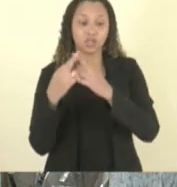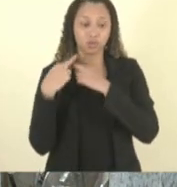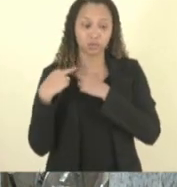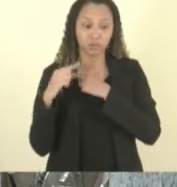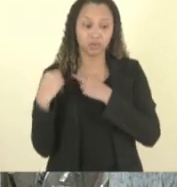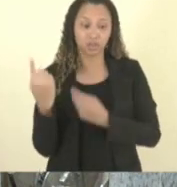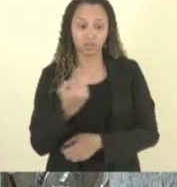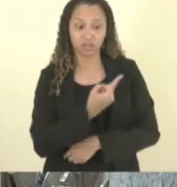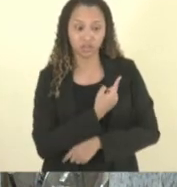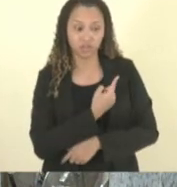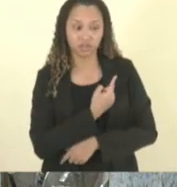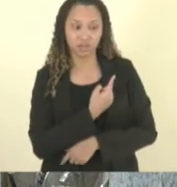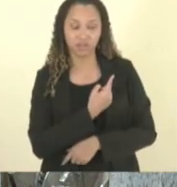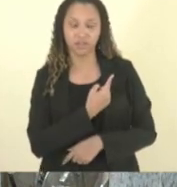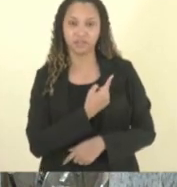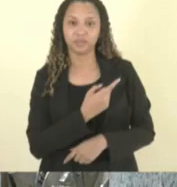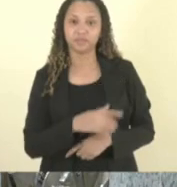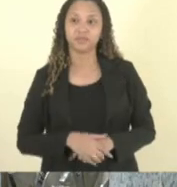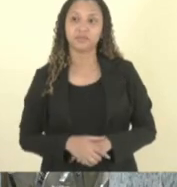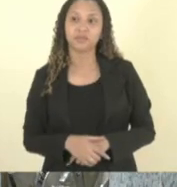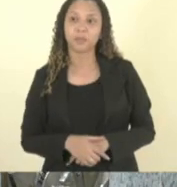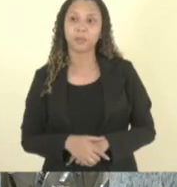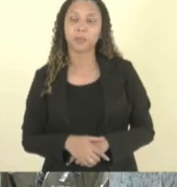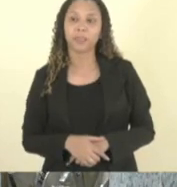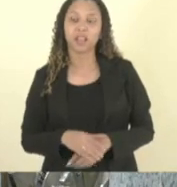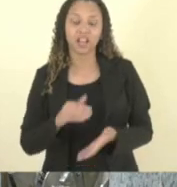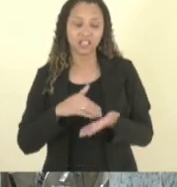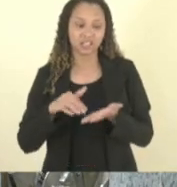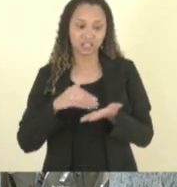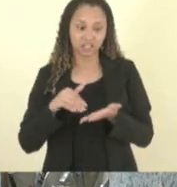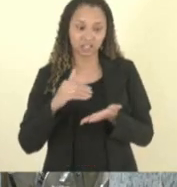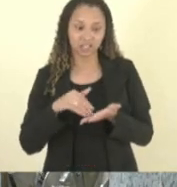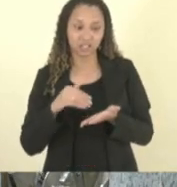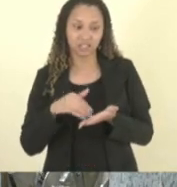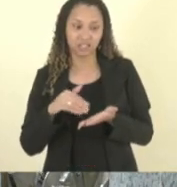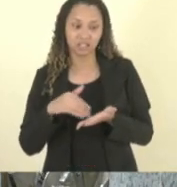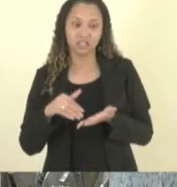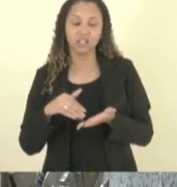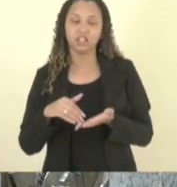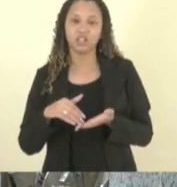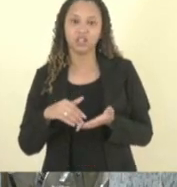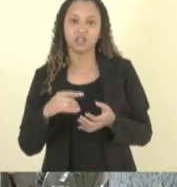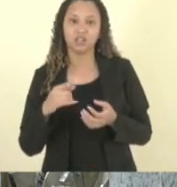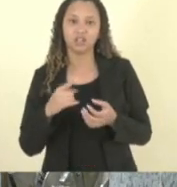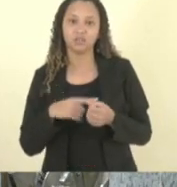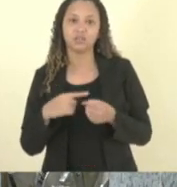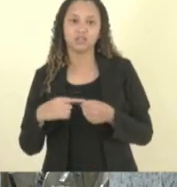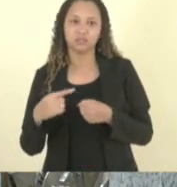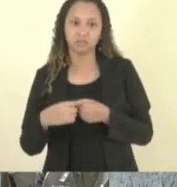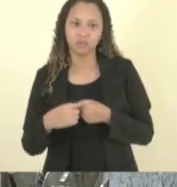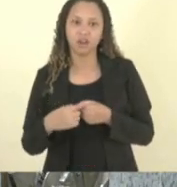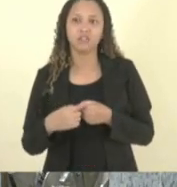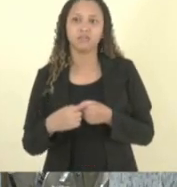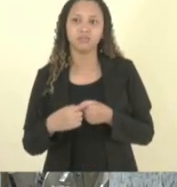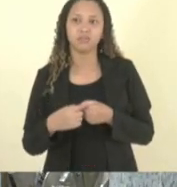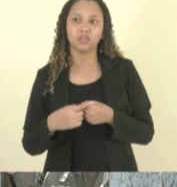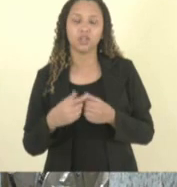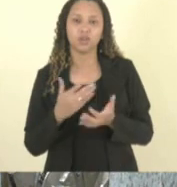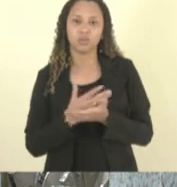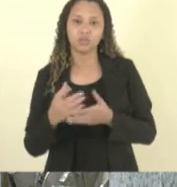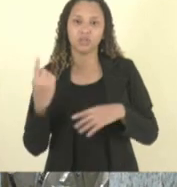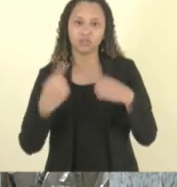comissão da CEDU das secretarias municipais também não podemos fugir disso e começar a discutir